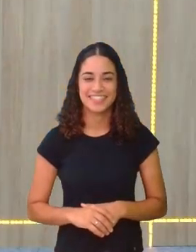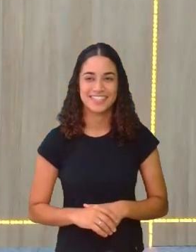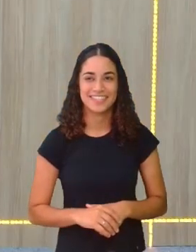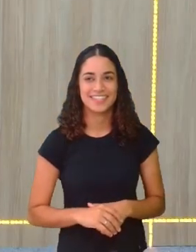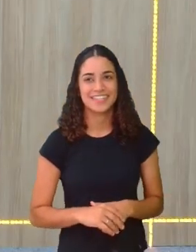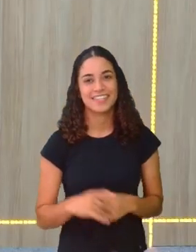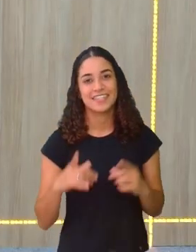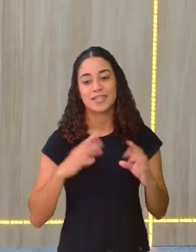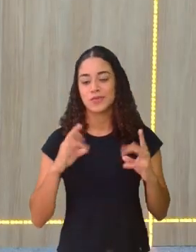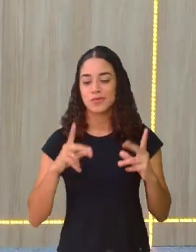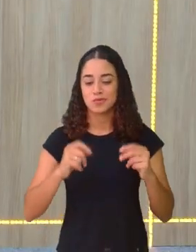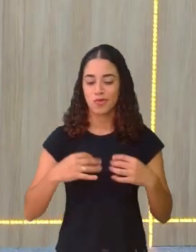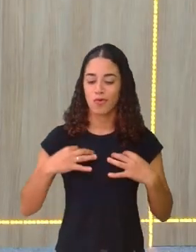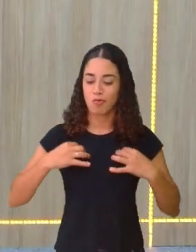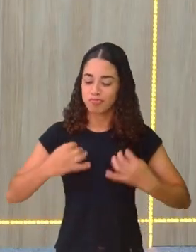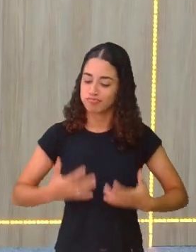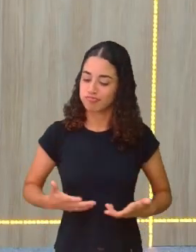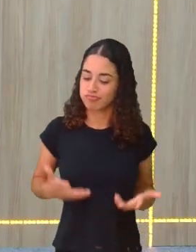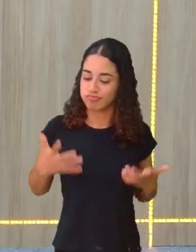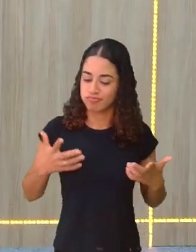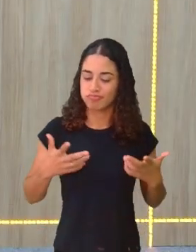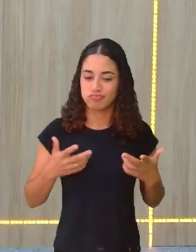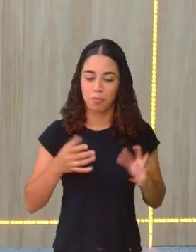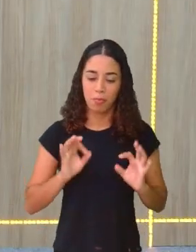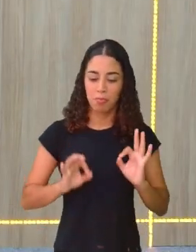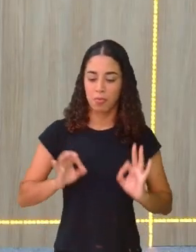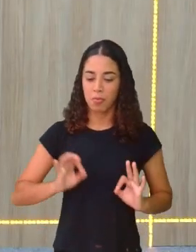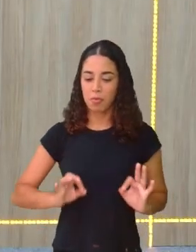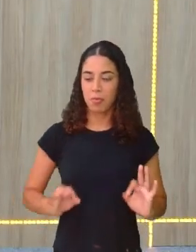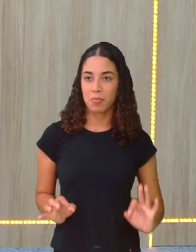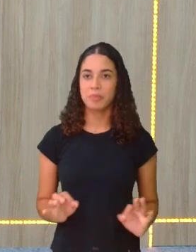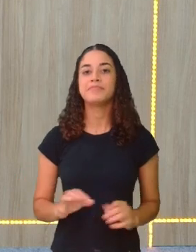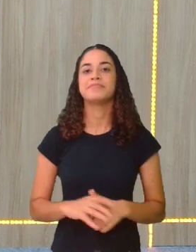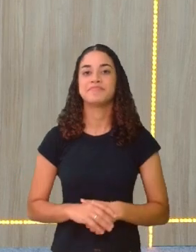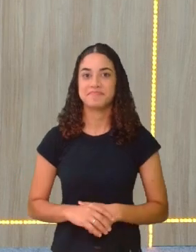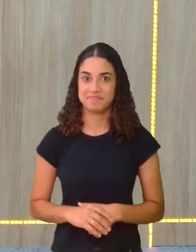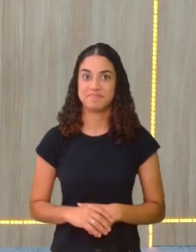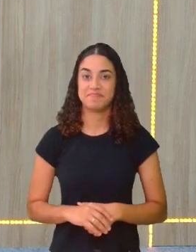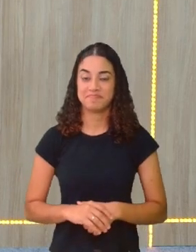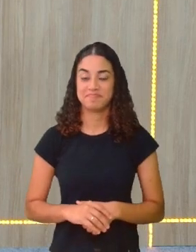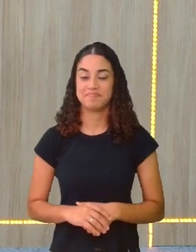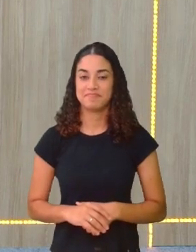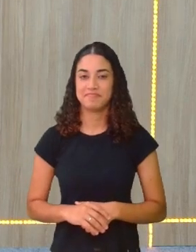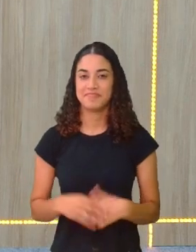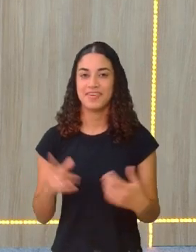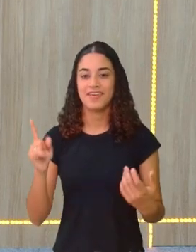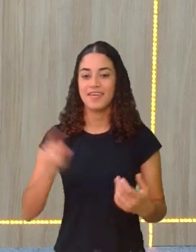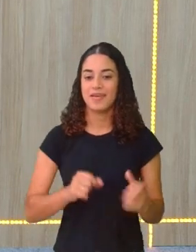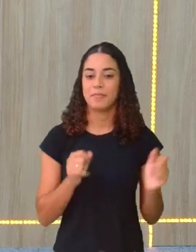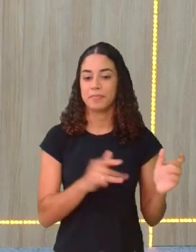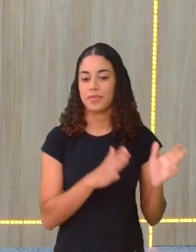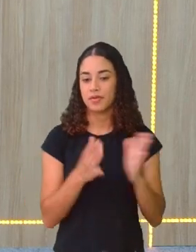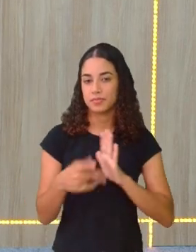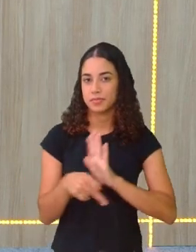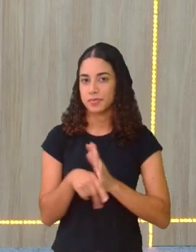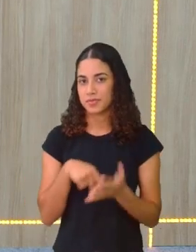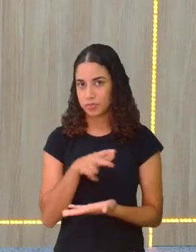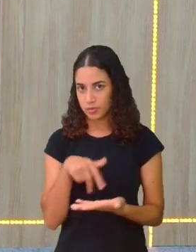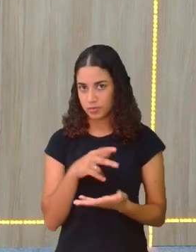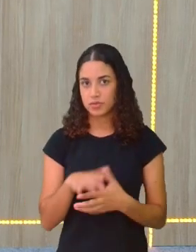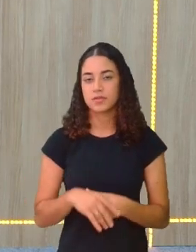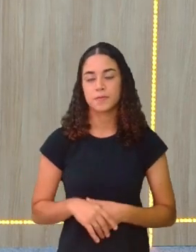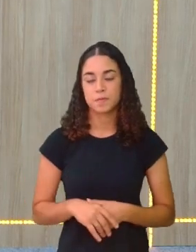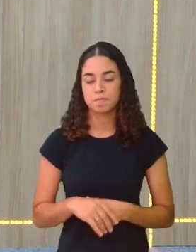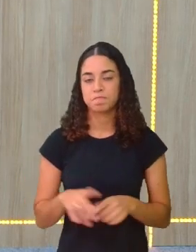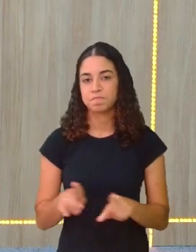Que tem toda uma roupa com adereços toda espelhada. Então, é uma parte do Cavalo Marinho, né?